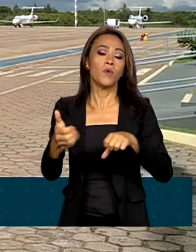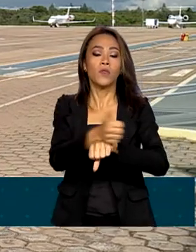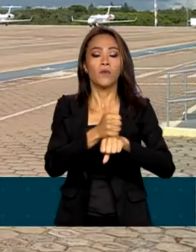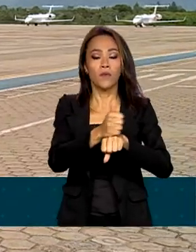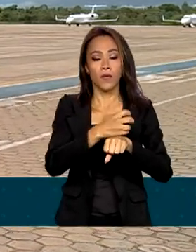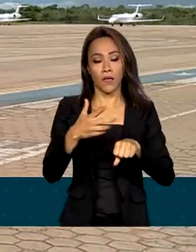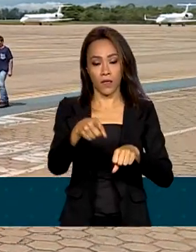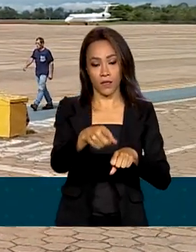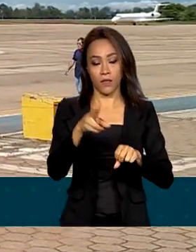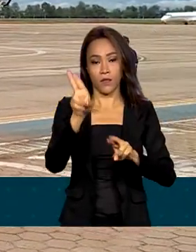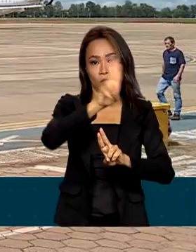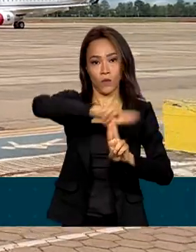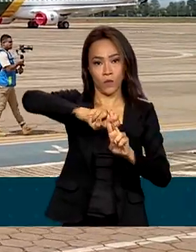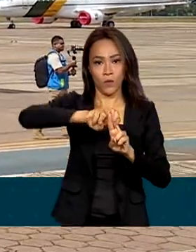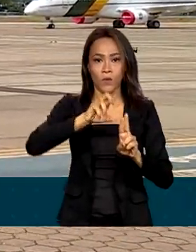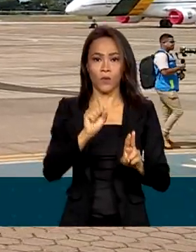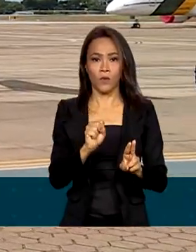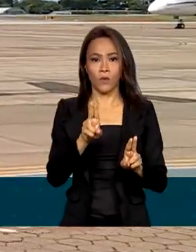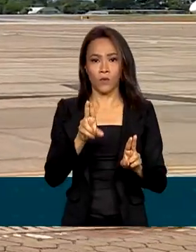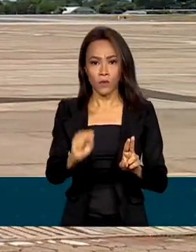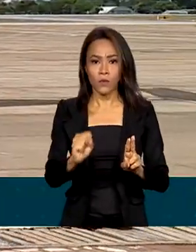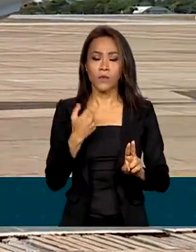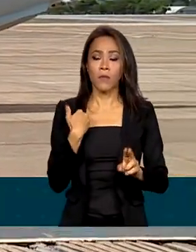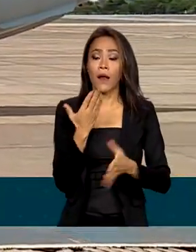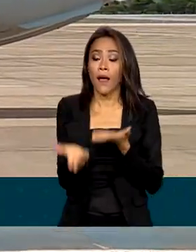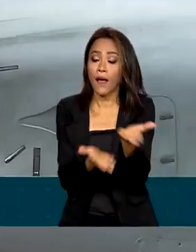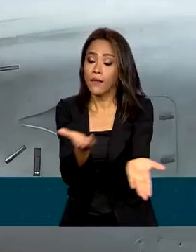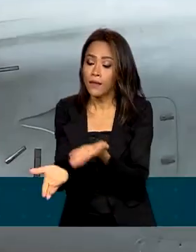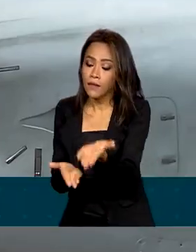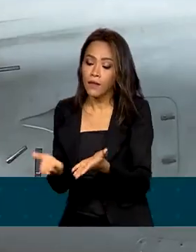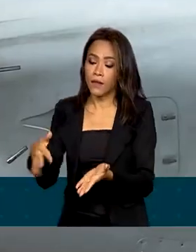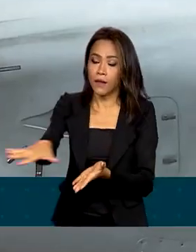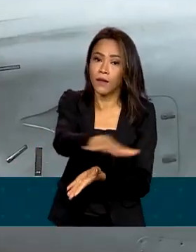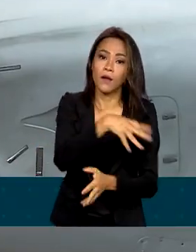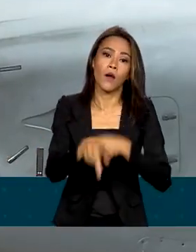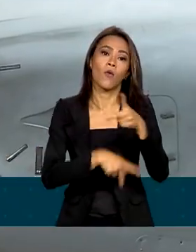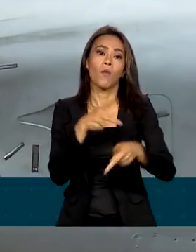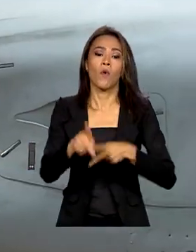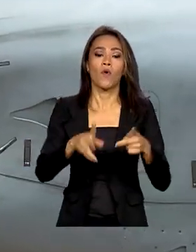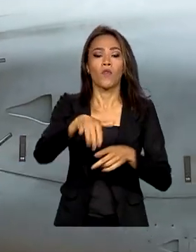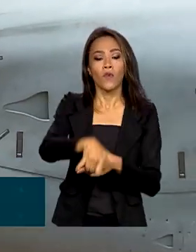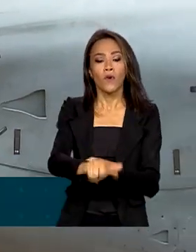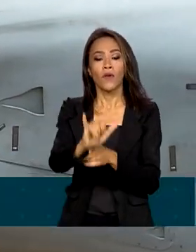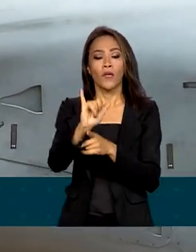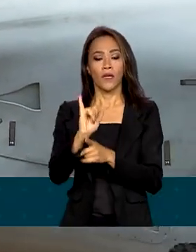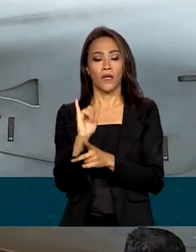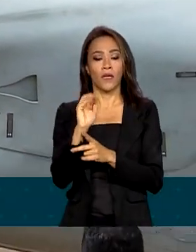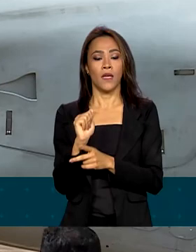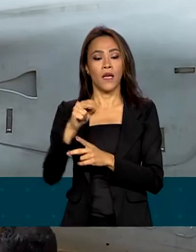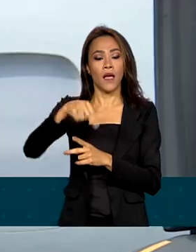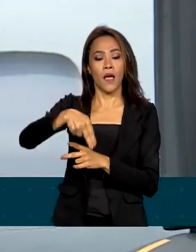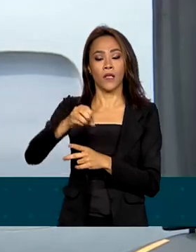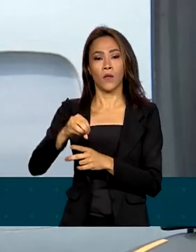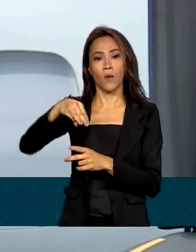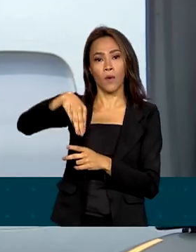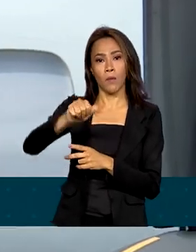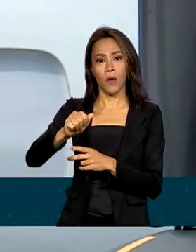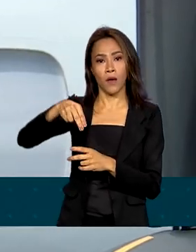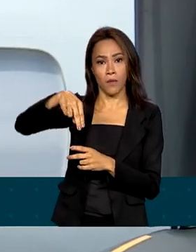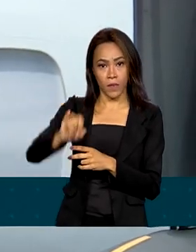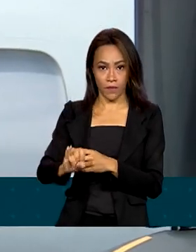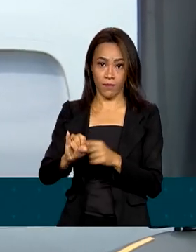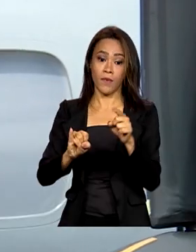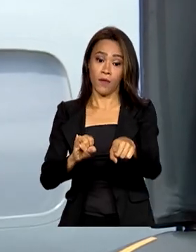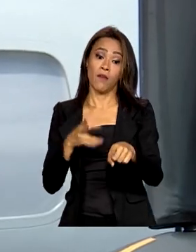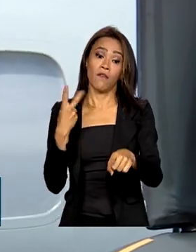-feira para Roraima para atender o povo Yanomami. Ao todo, 12 agentes vão atuar em hospitais de campanha na região.